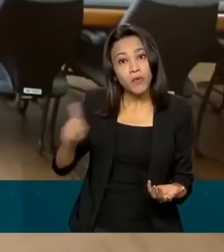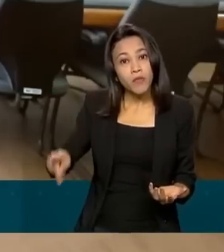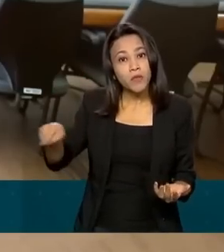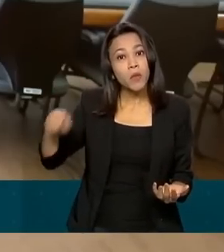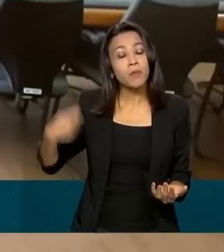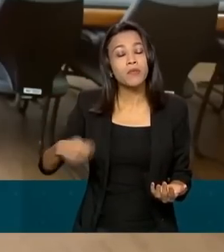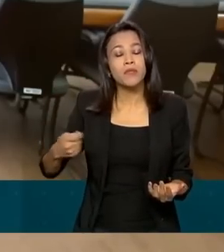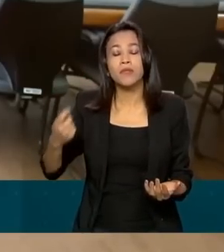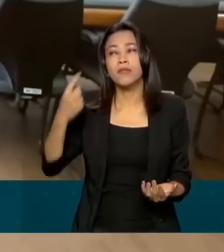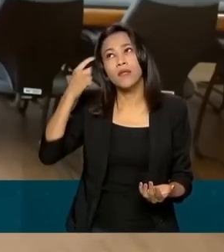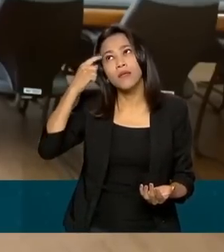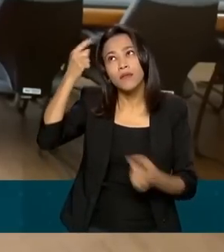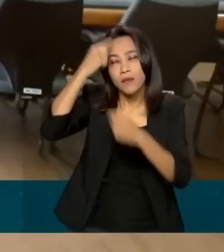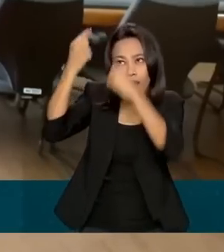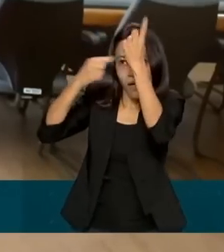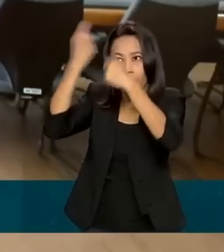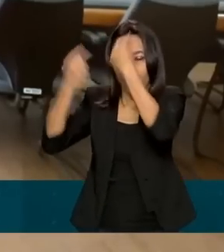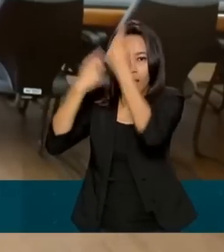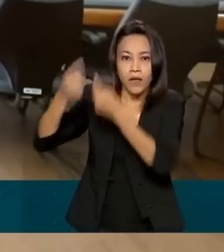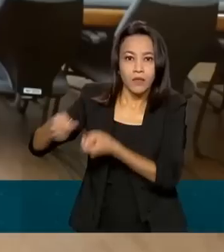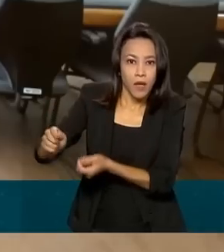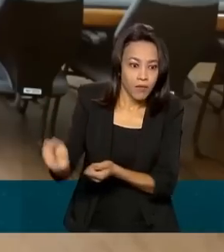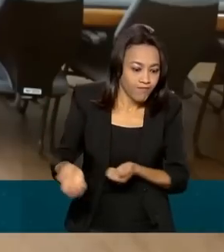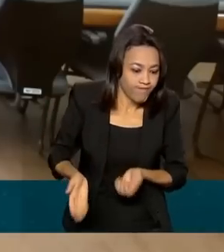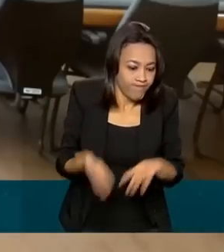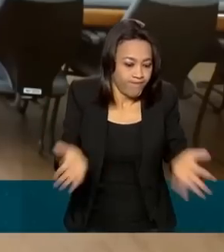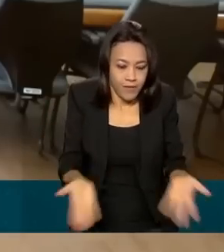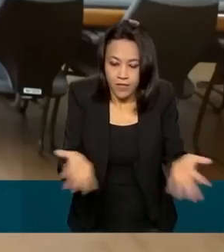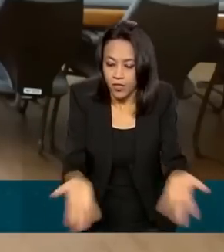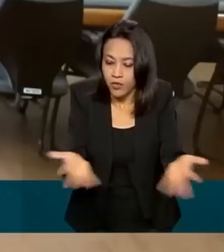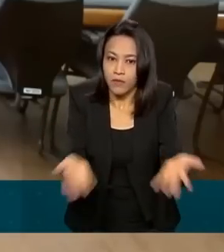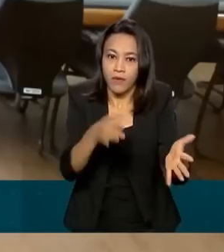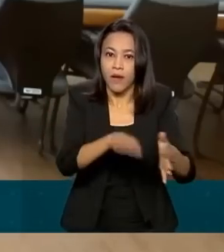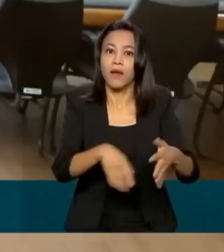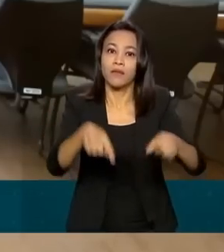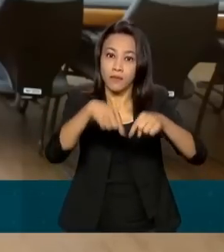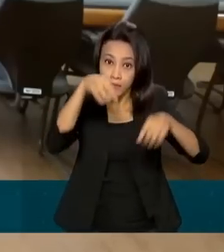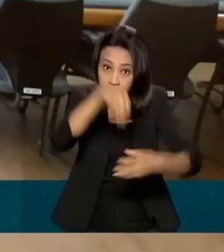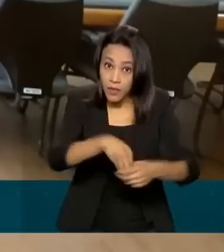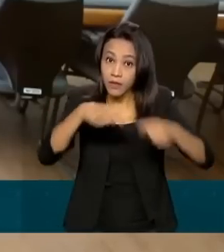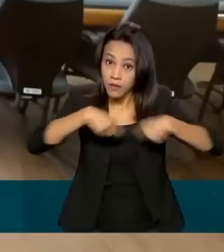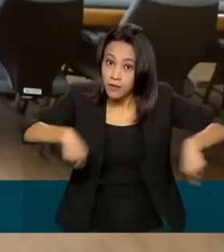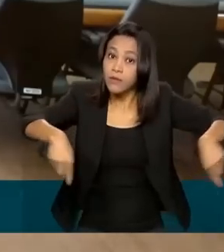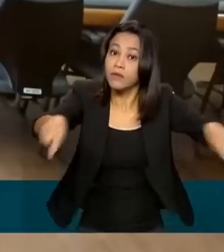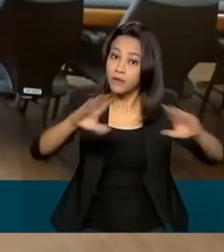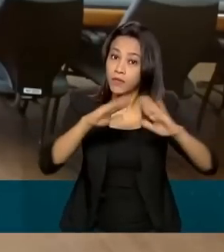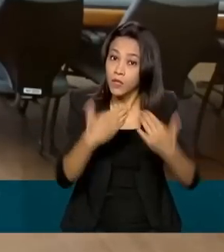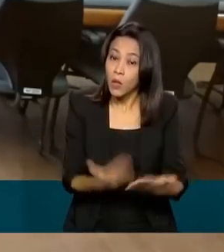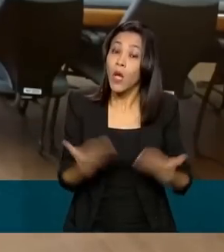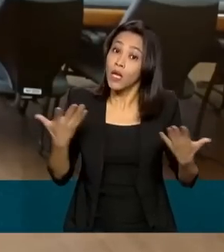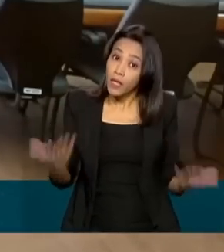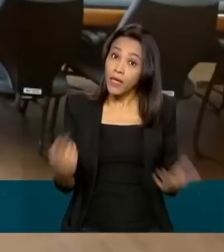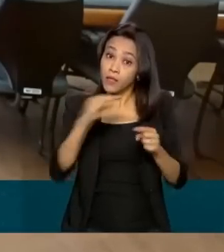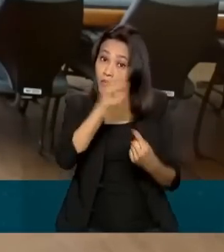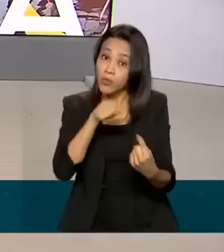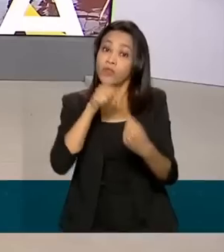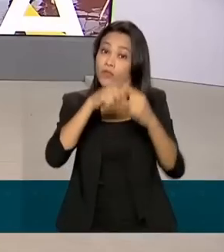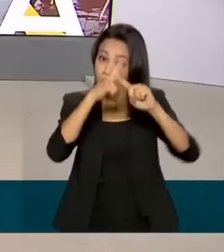inspiração para trazer essas atividades para a sala de aula e a Olimpíada Mirim tem esse objetivo.